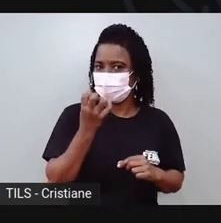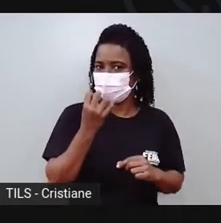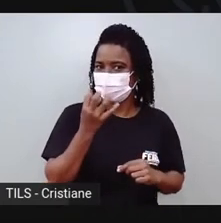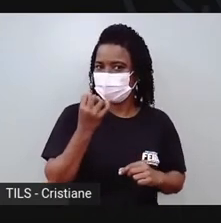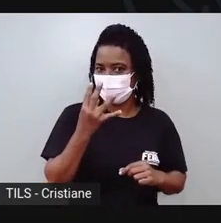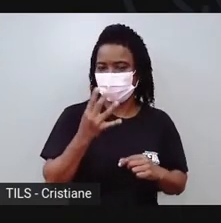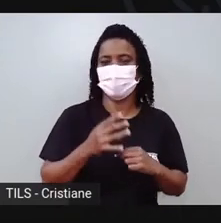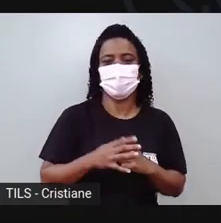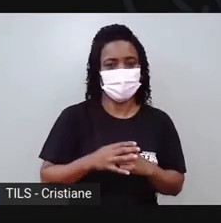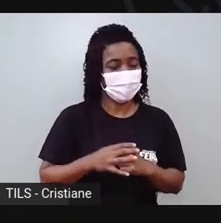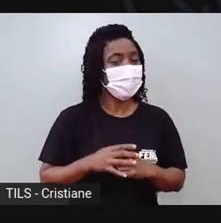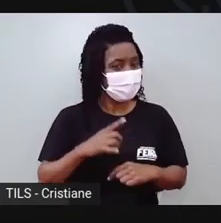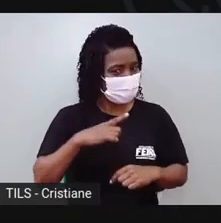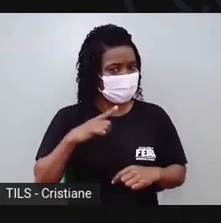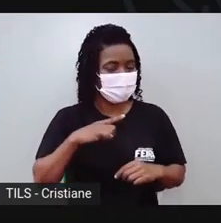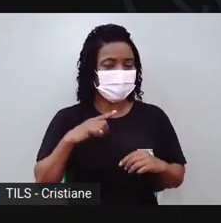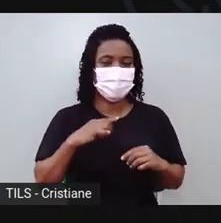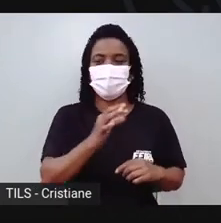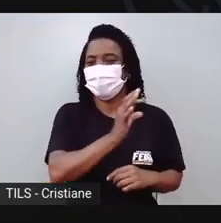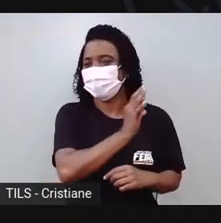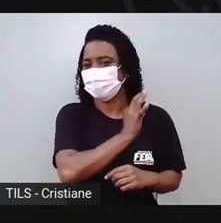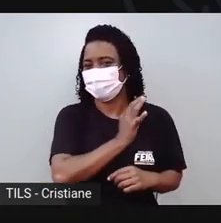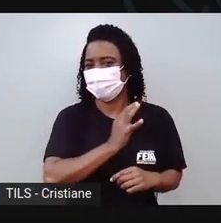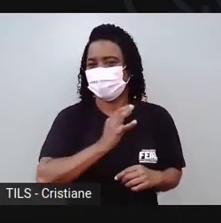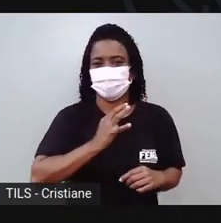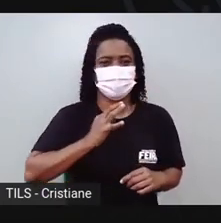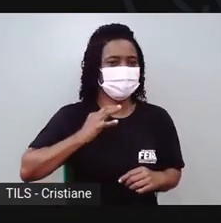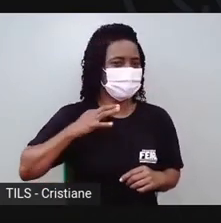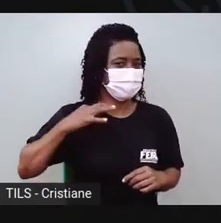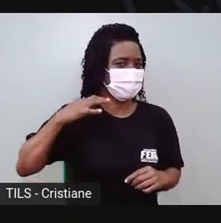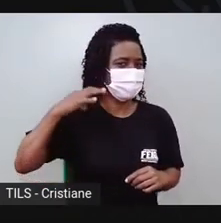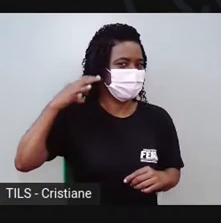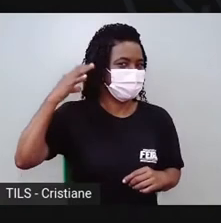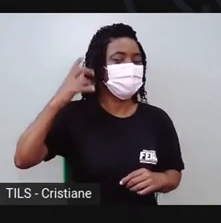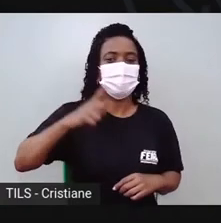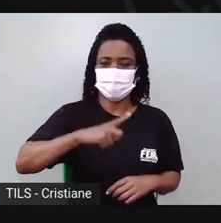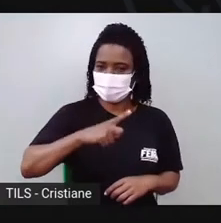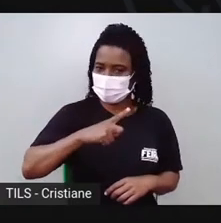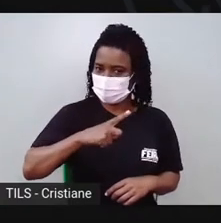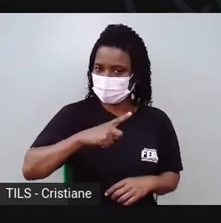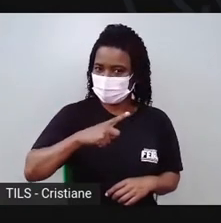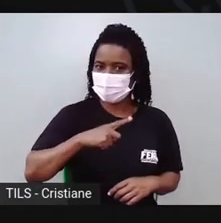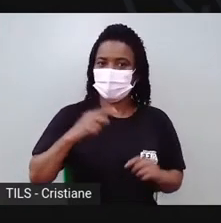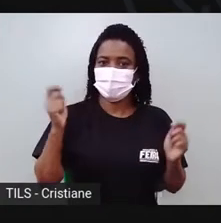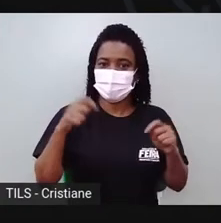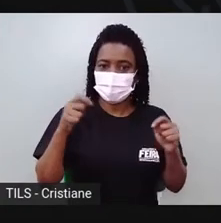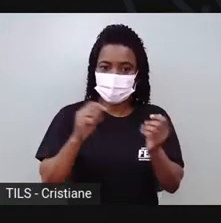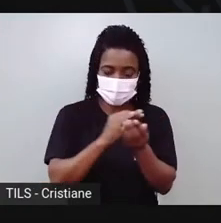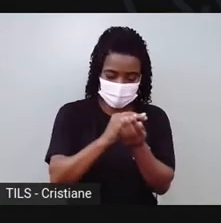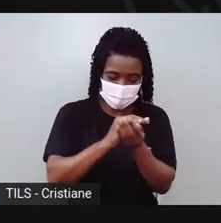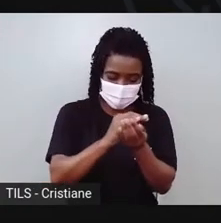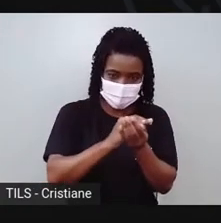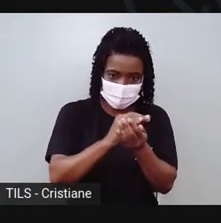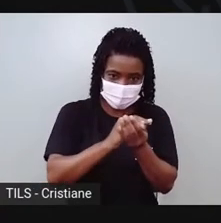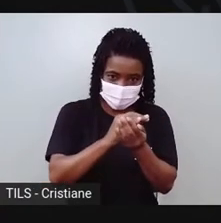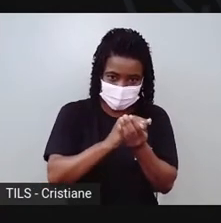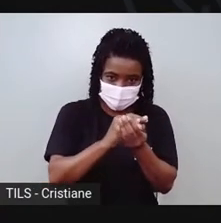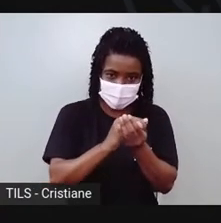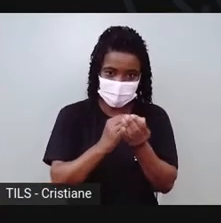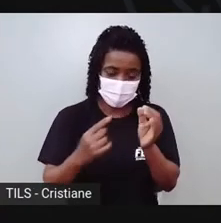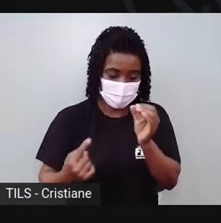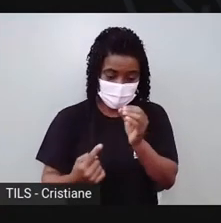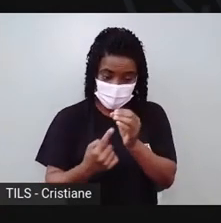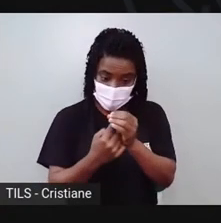é todo de bolinha, bolinha assim, furadinha. A gente faz a bolinha, fura aqui, ó, deixa secar